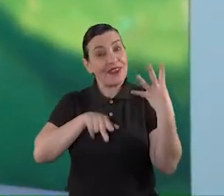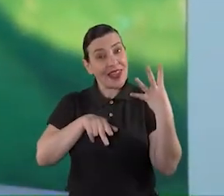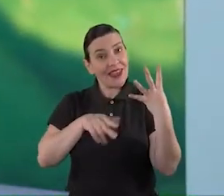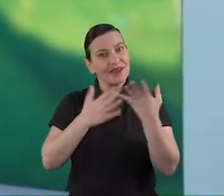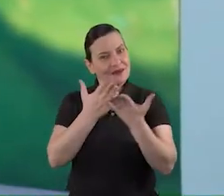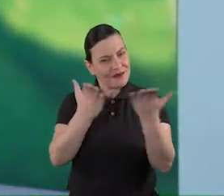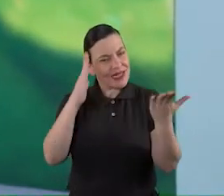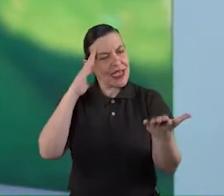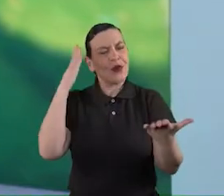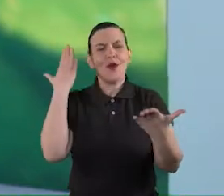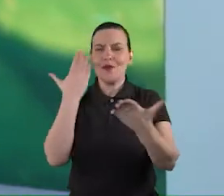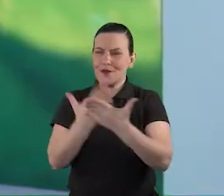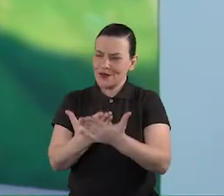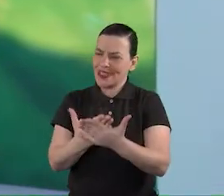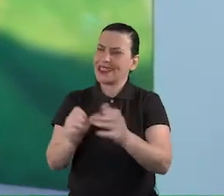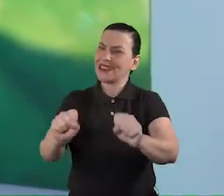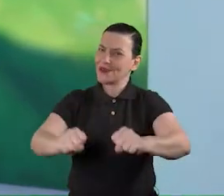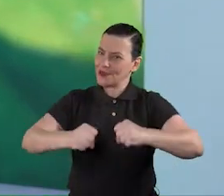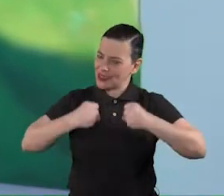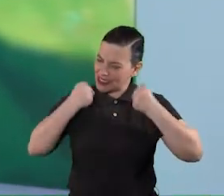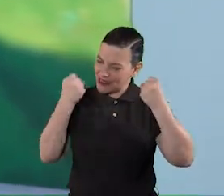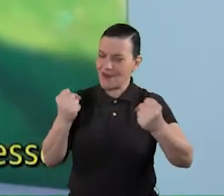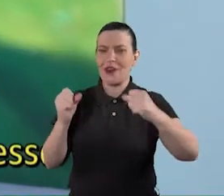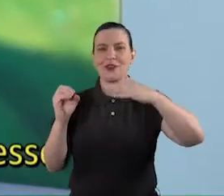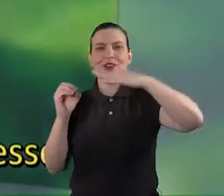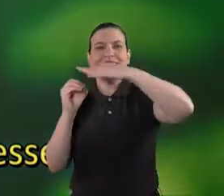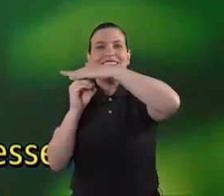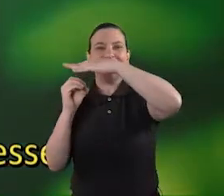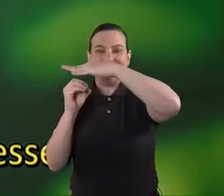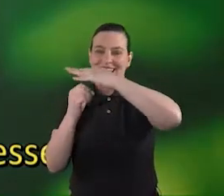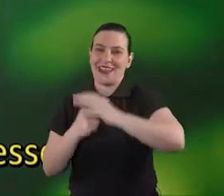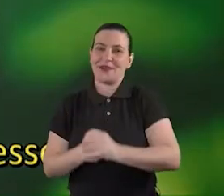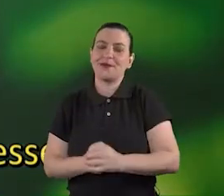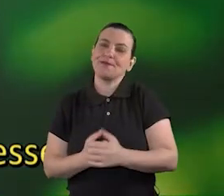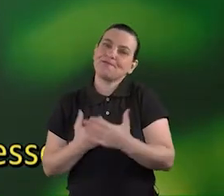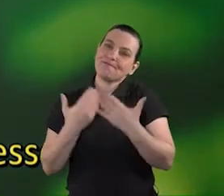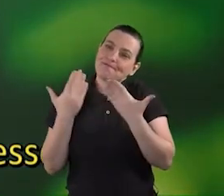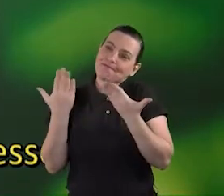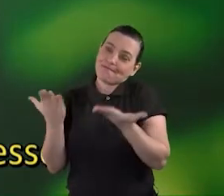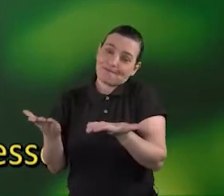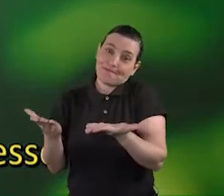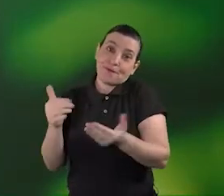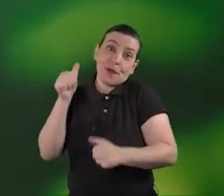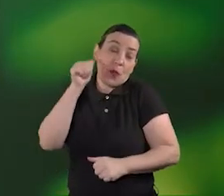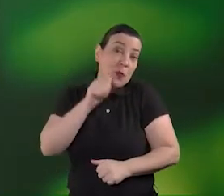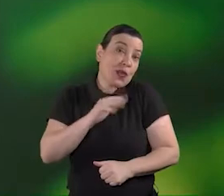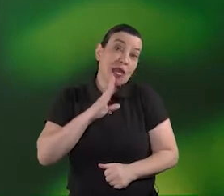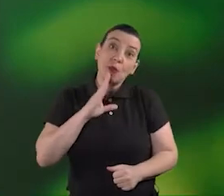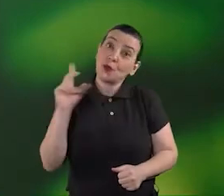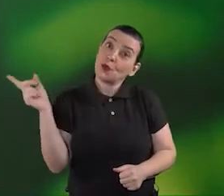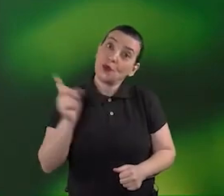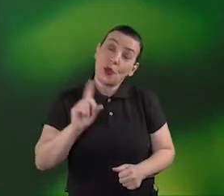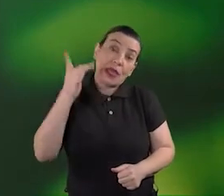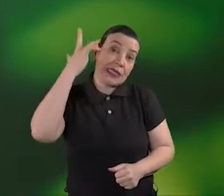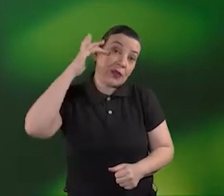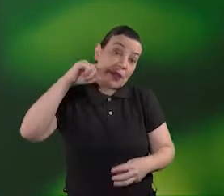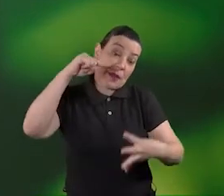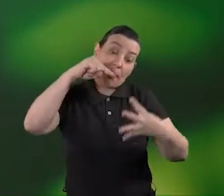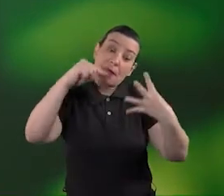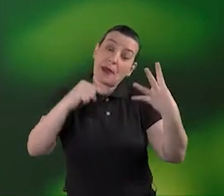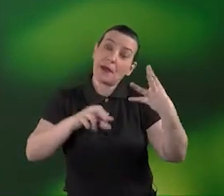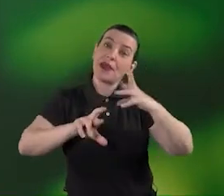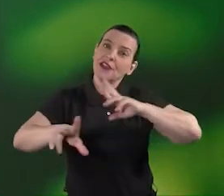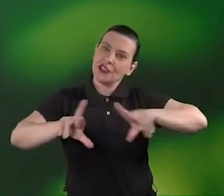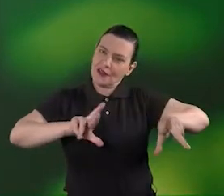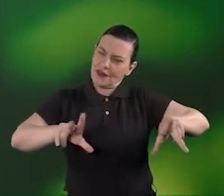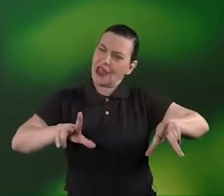confiem nos esforços na do terra embora ela pessoalmente não conhecesse essas diferenças nós